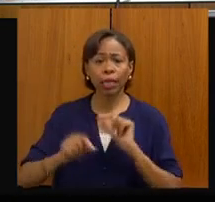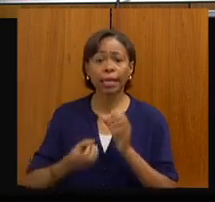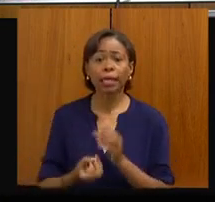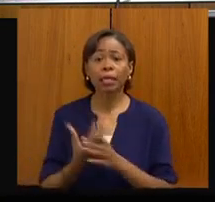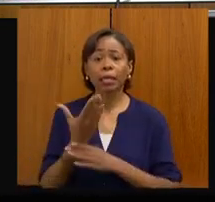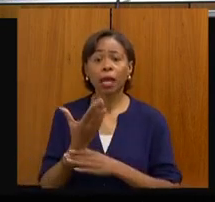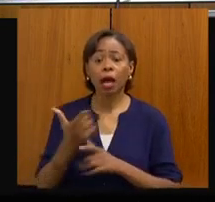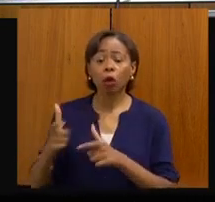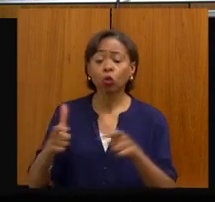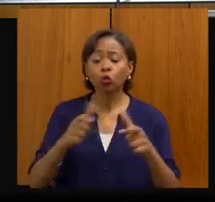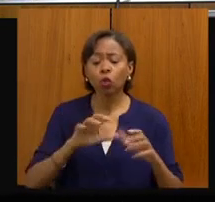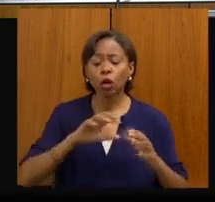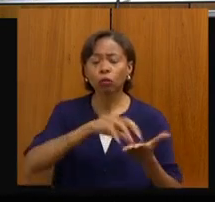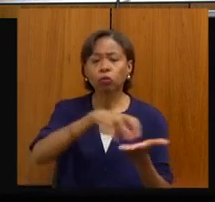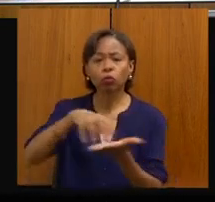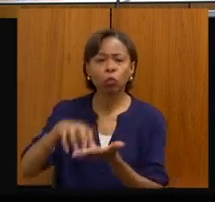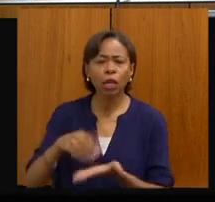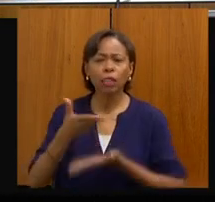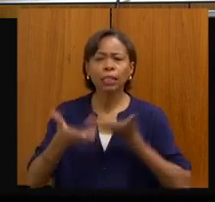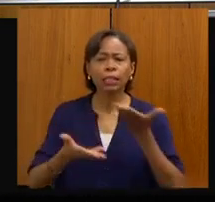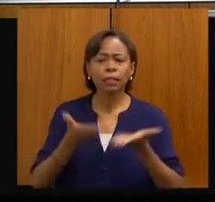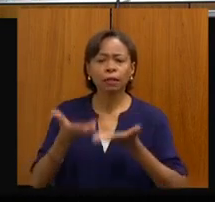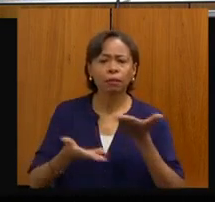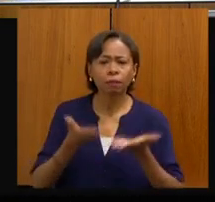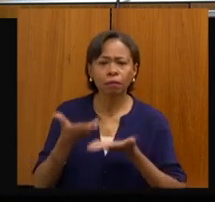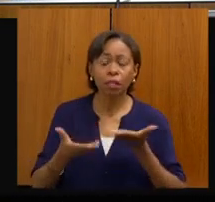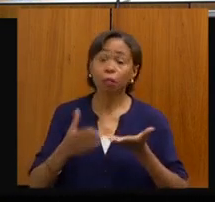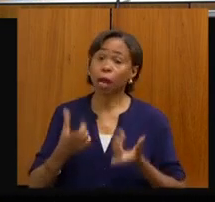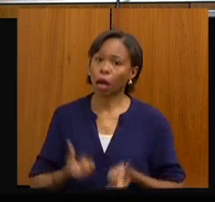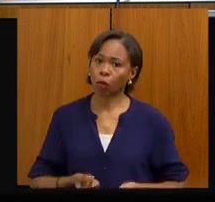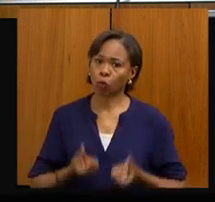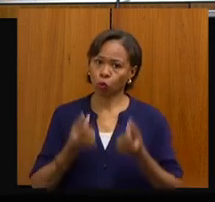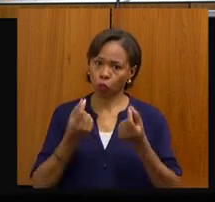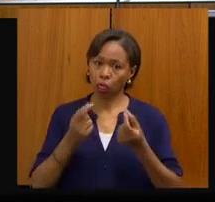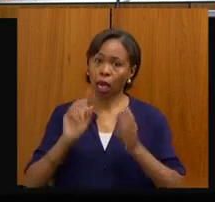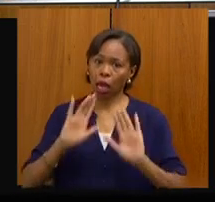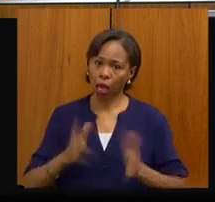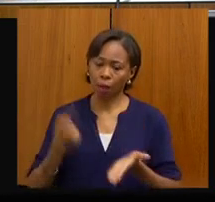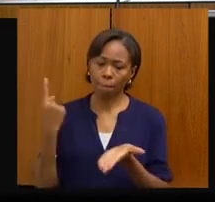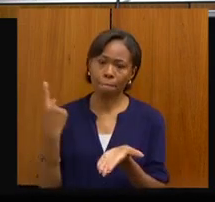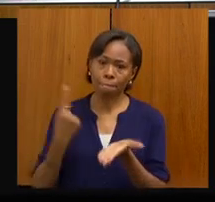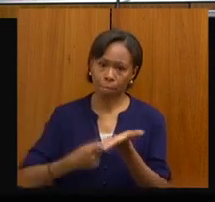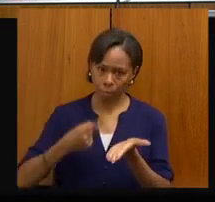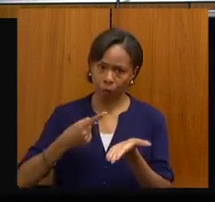de serviço de apoio diagnóstico para oncologia, então, são dentro das metas pactuadas